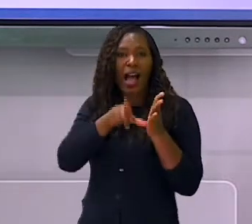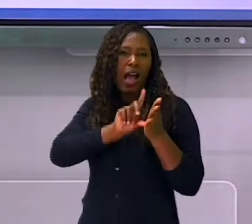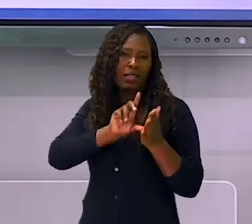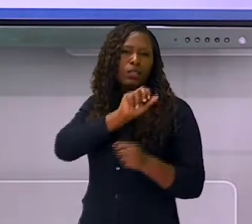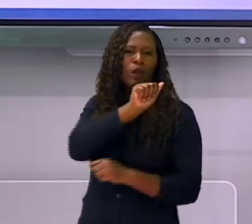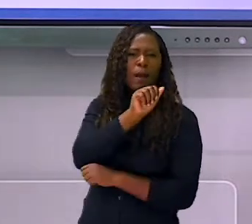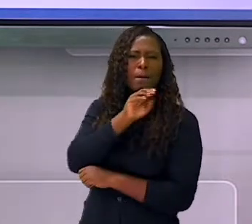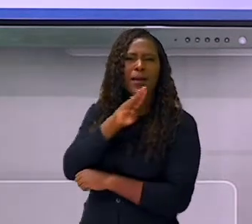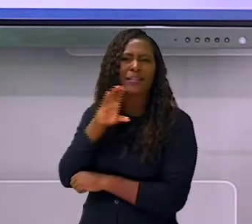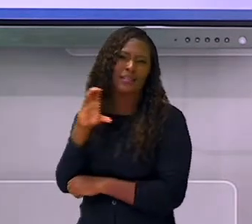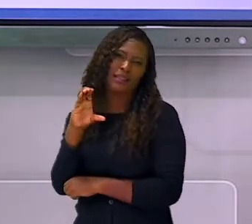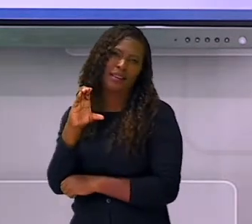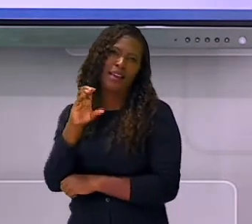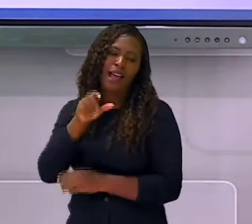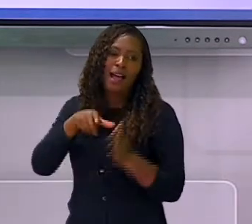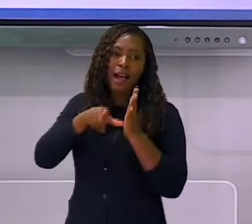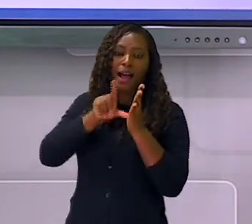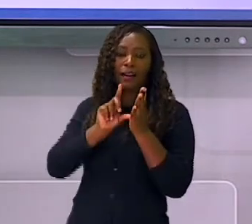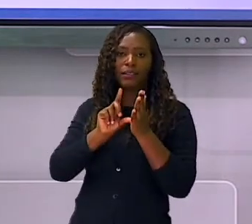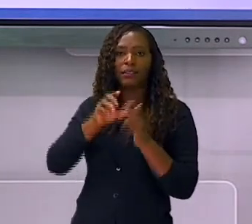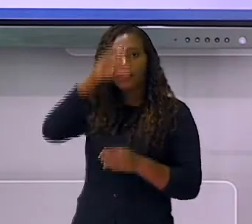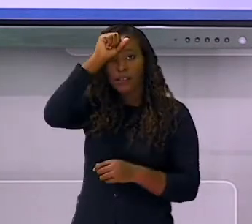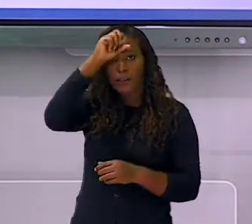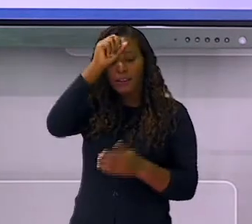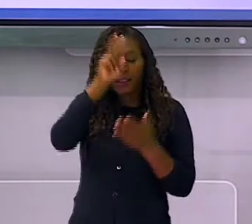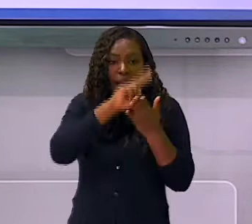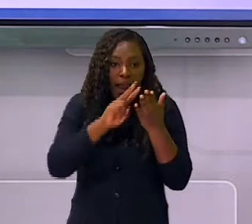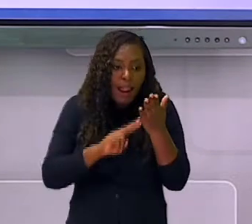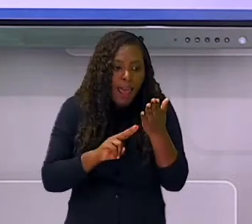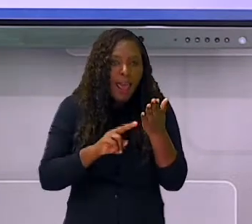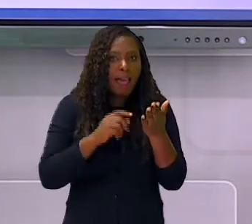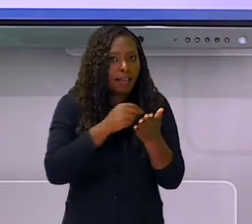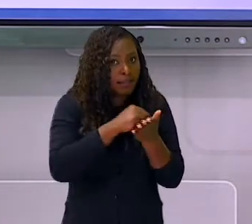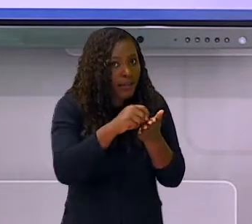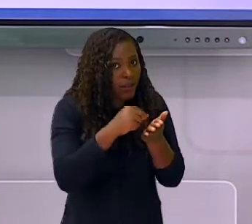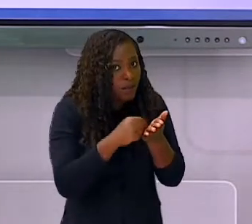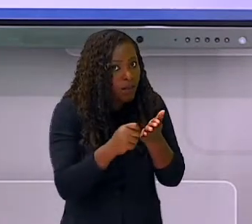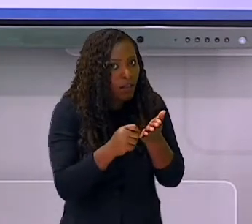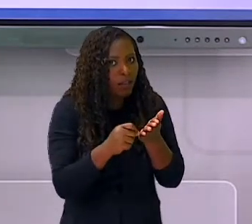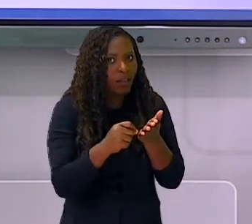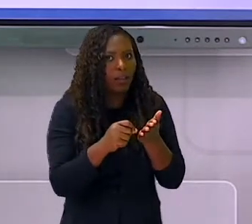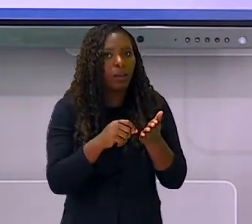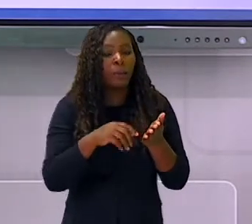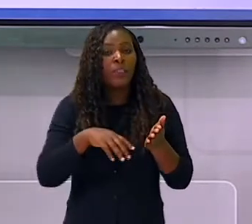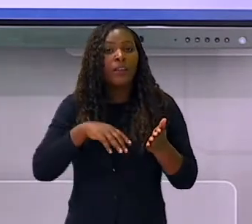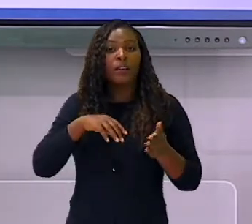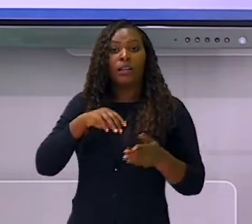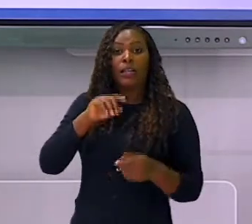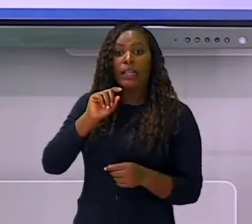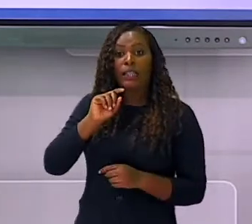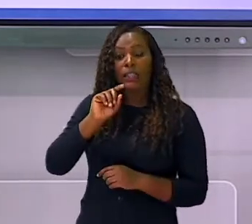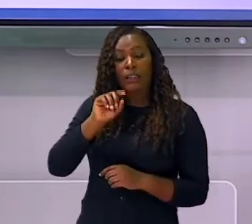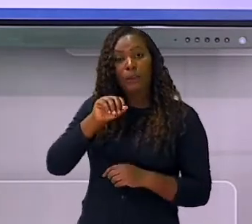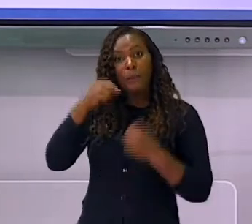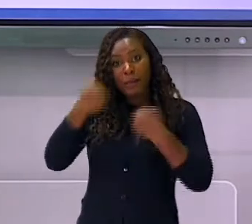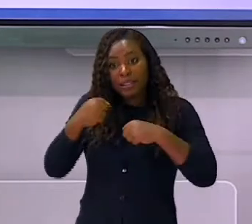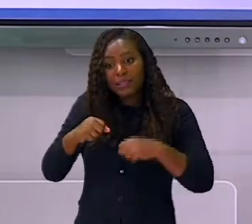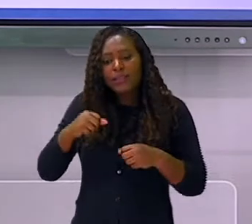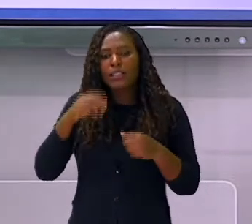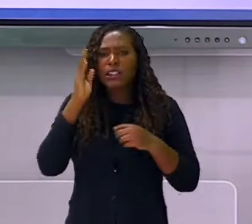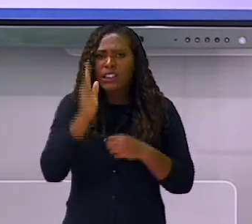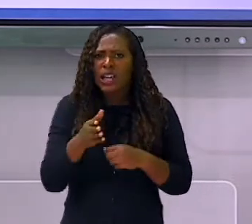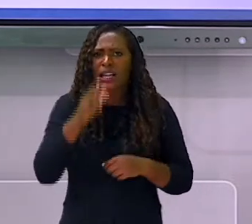criança aprende a ler, escrever, ela já tem que estar dominando bem os sons da fala para poder passar isso para a escrita.